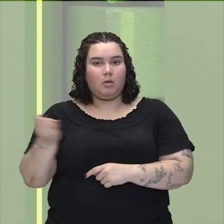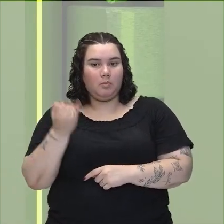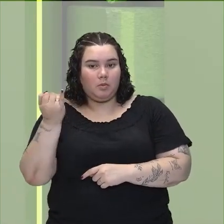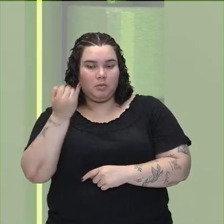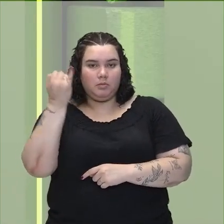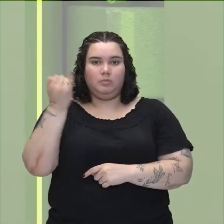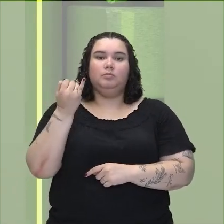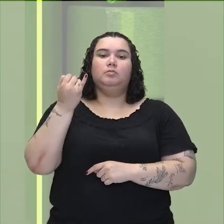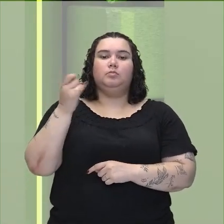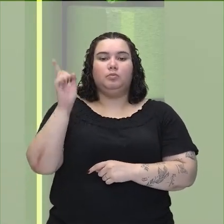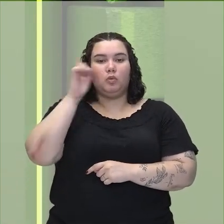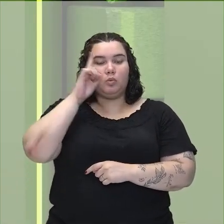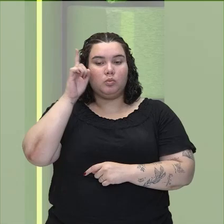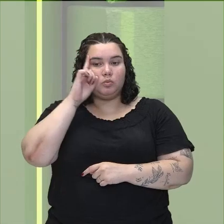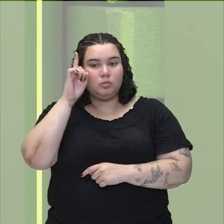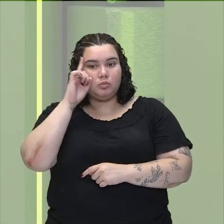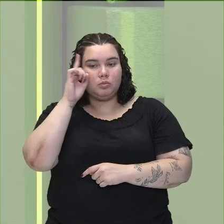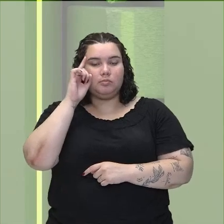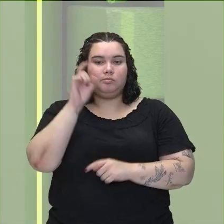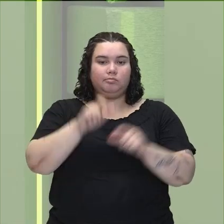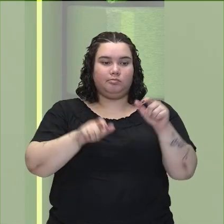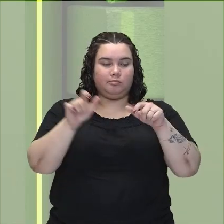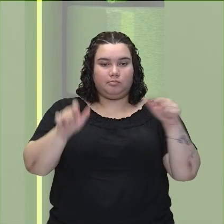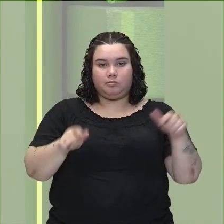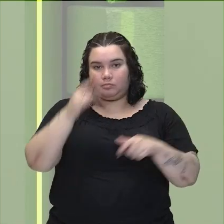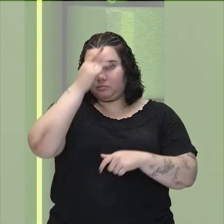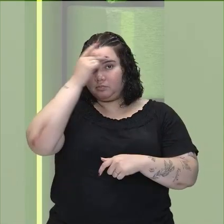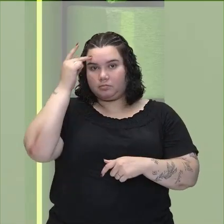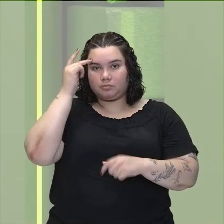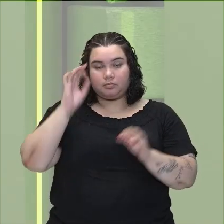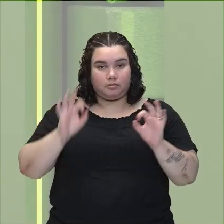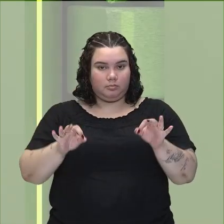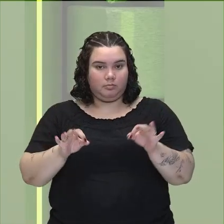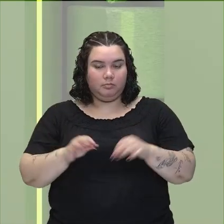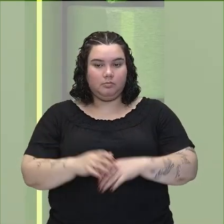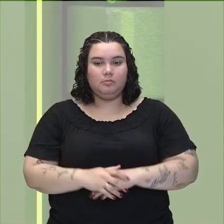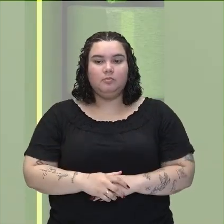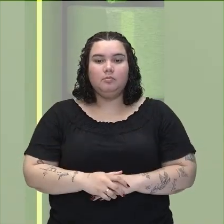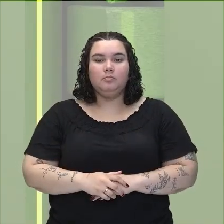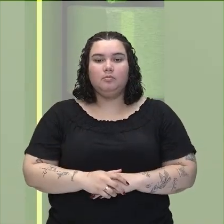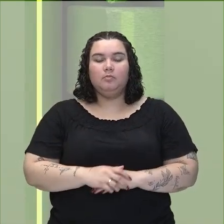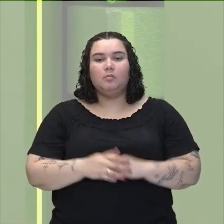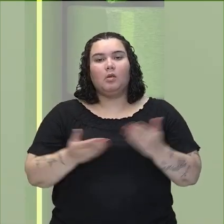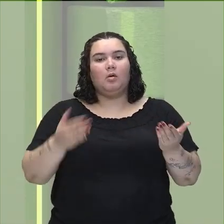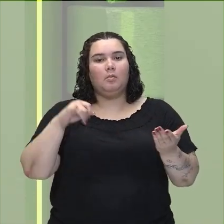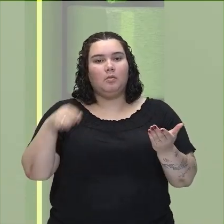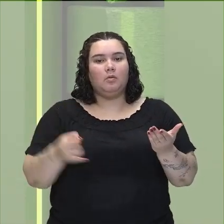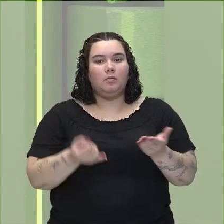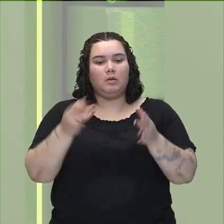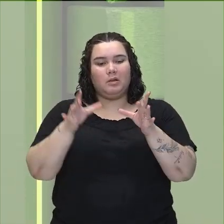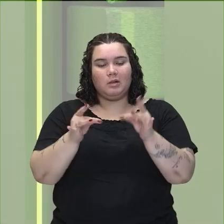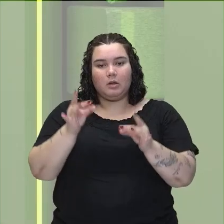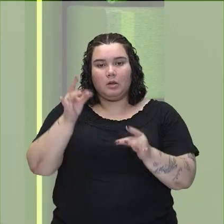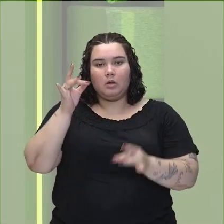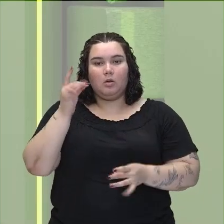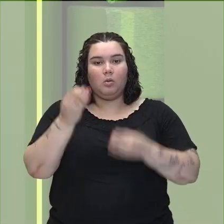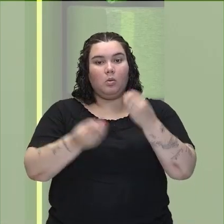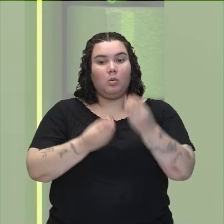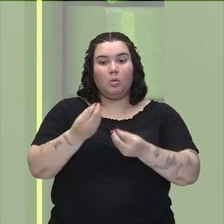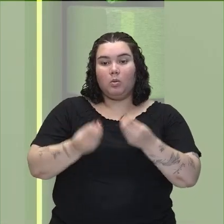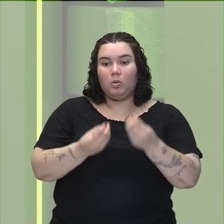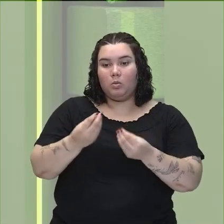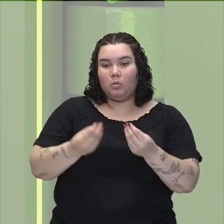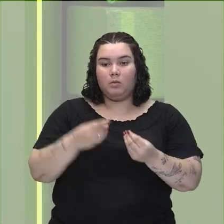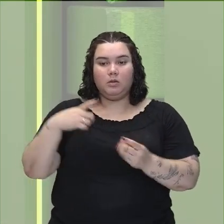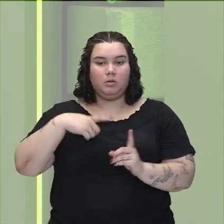no dia a dia dos nossos habitantes. E aí eu quero destrinchar para vocês como é que funciona um